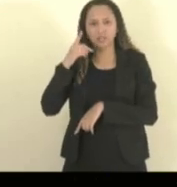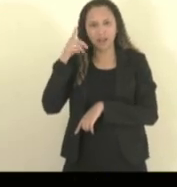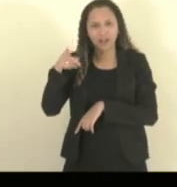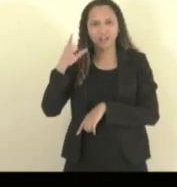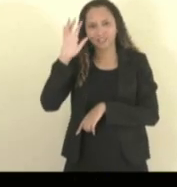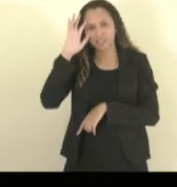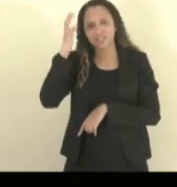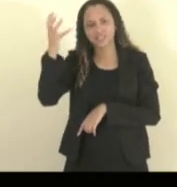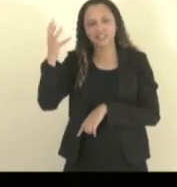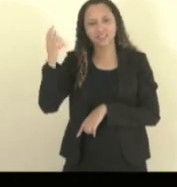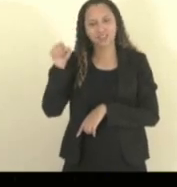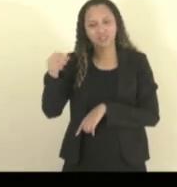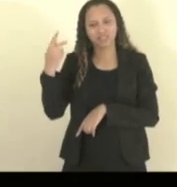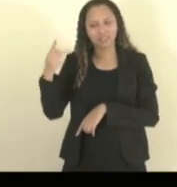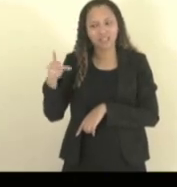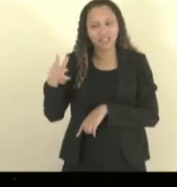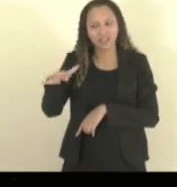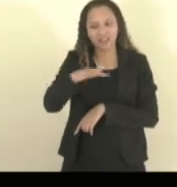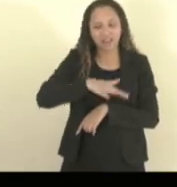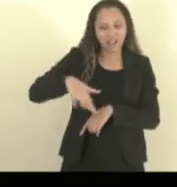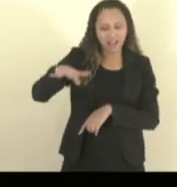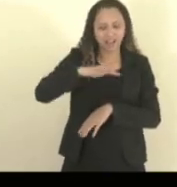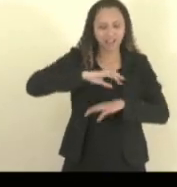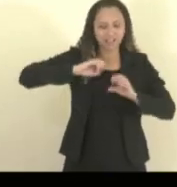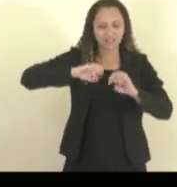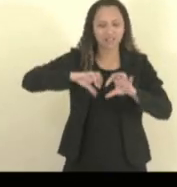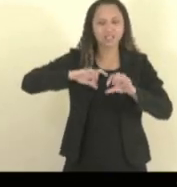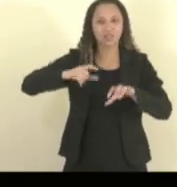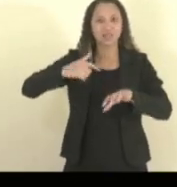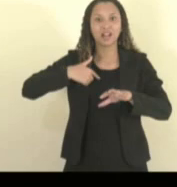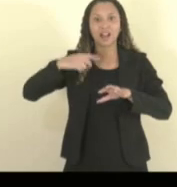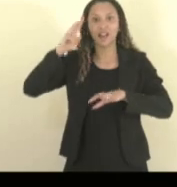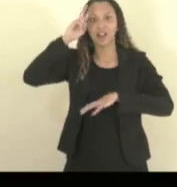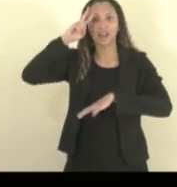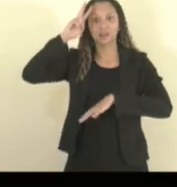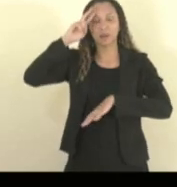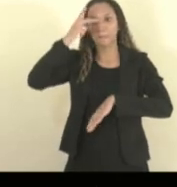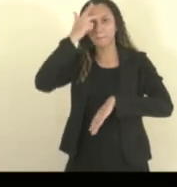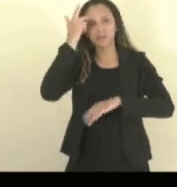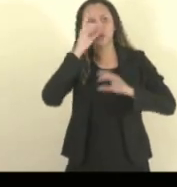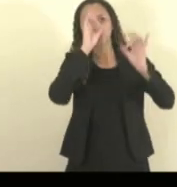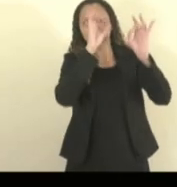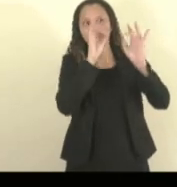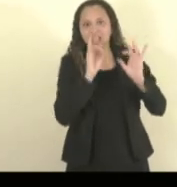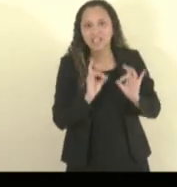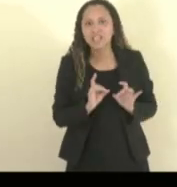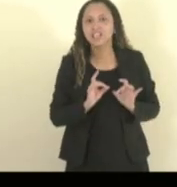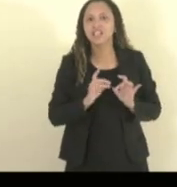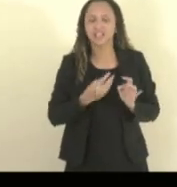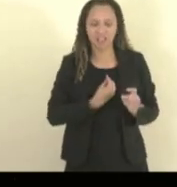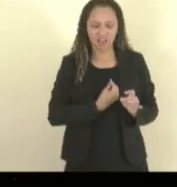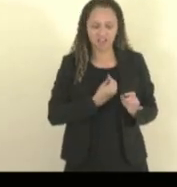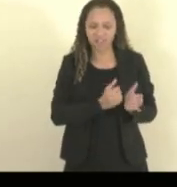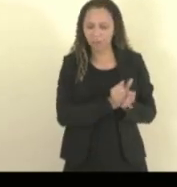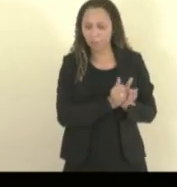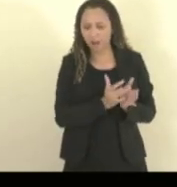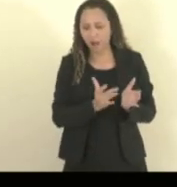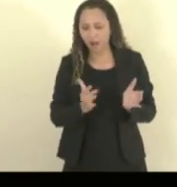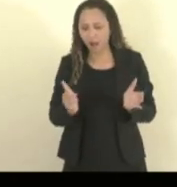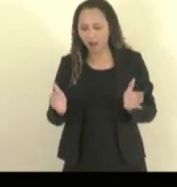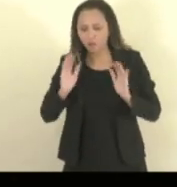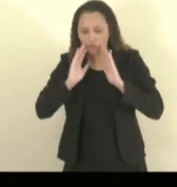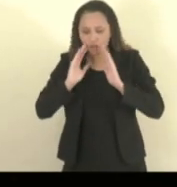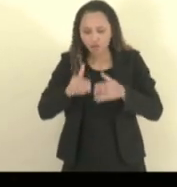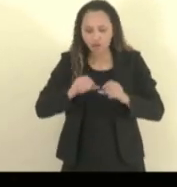da educação, sendo lembrado pessoas queridas, pessoas que dedicaram a sua vida, a educação, né? Uma mãe